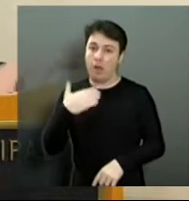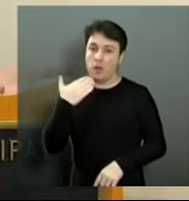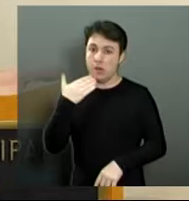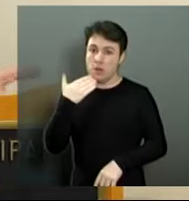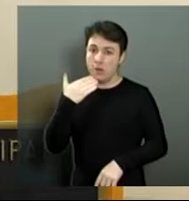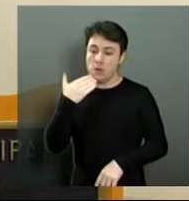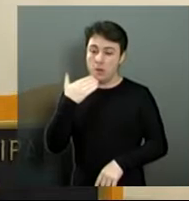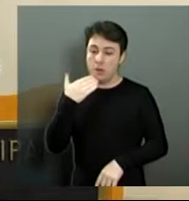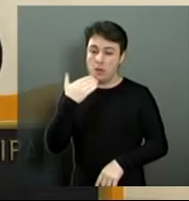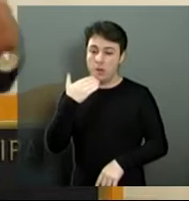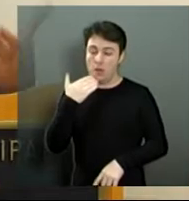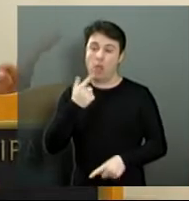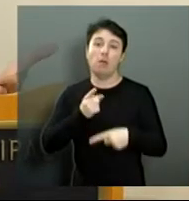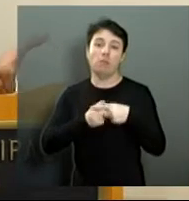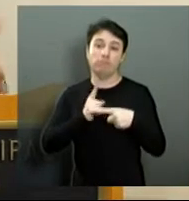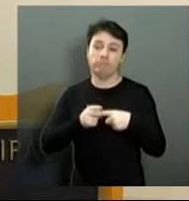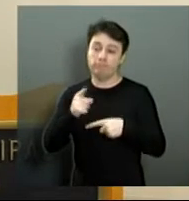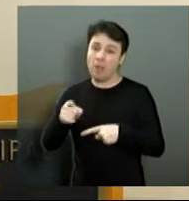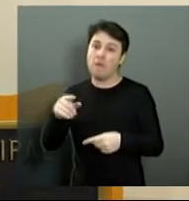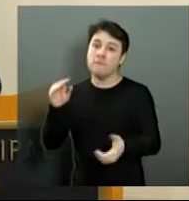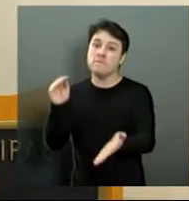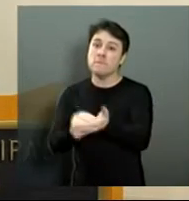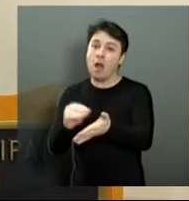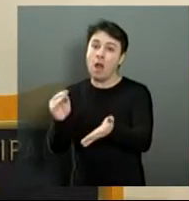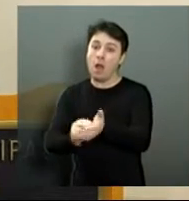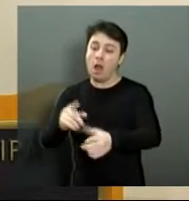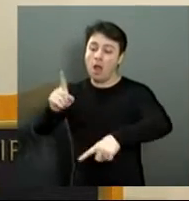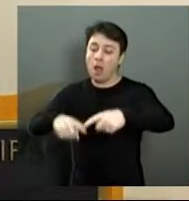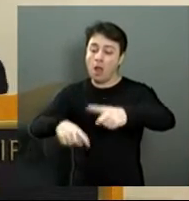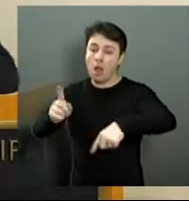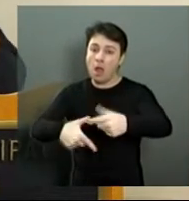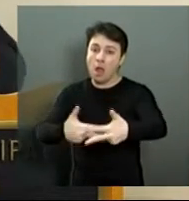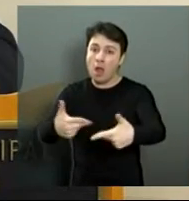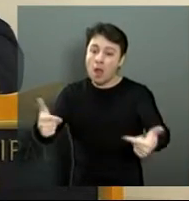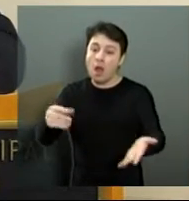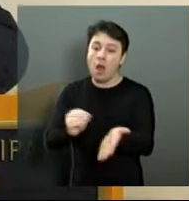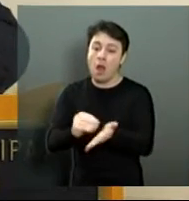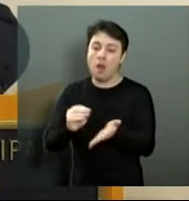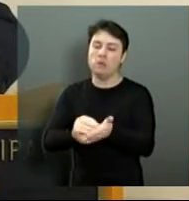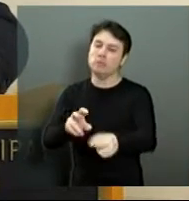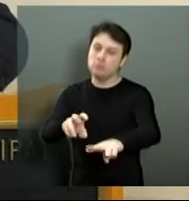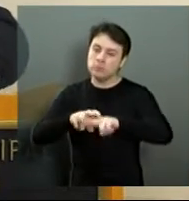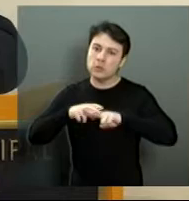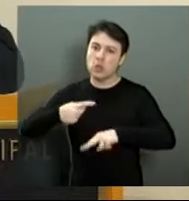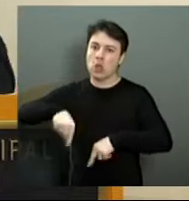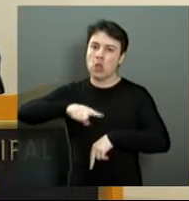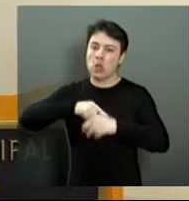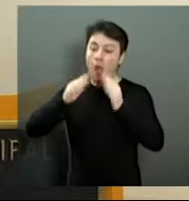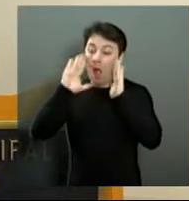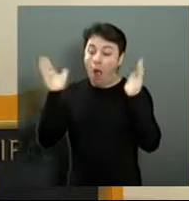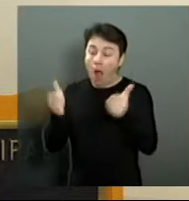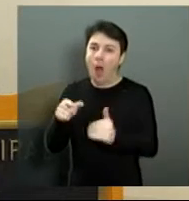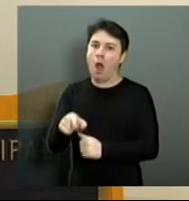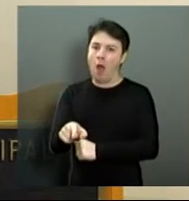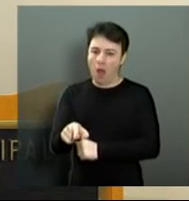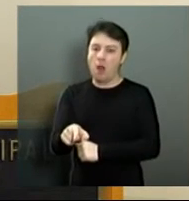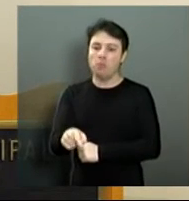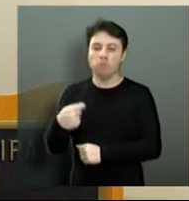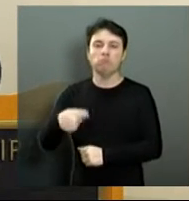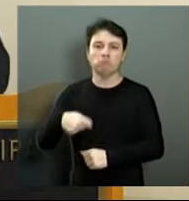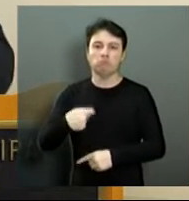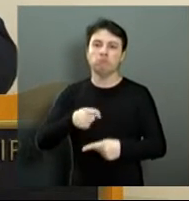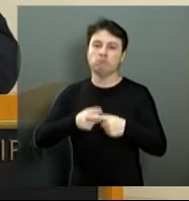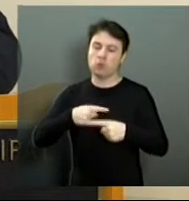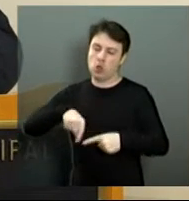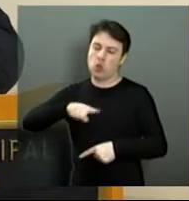equipamentos lá, que possamos realmente focar neles para podermos dar um respaldo